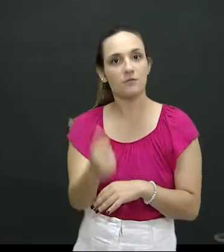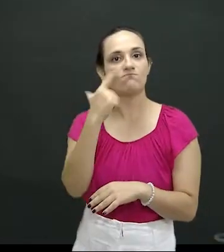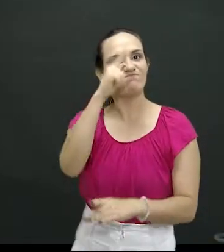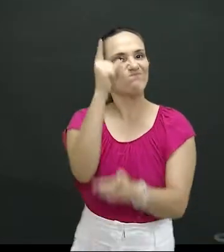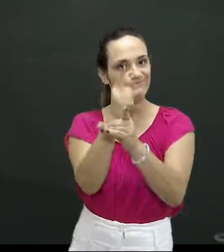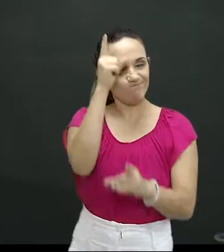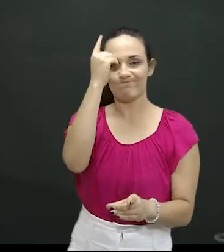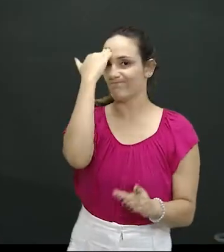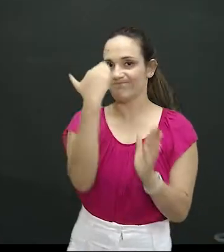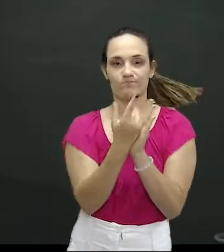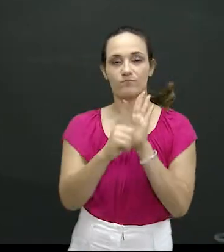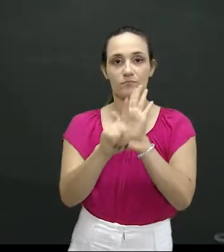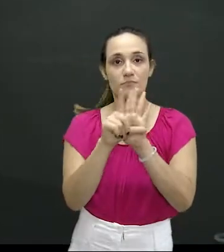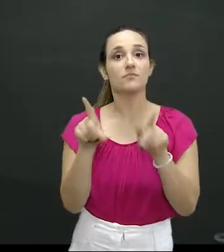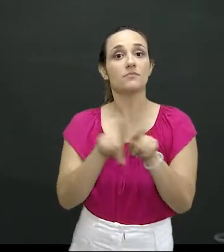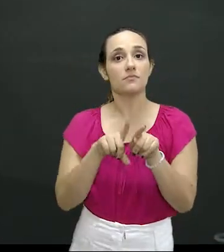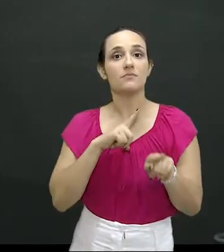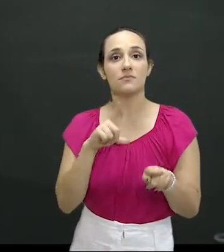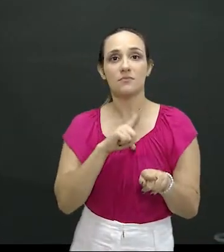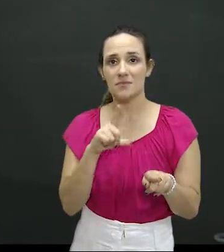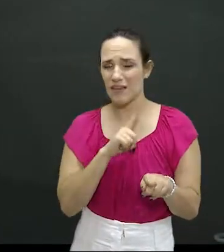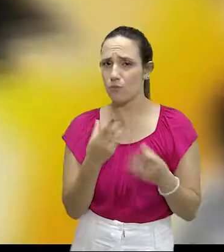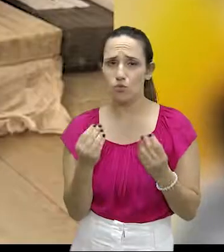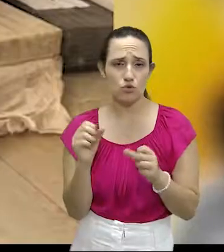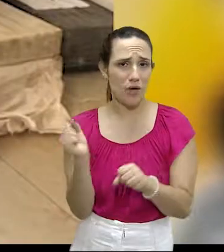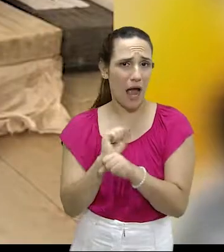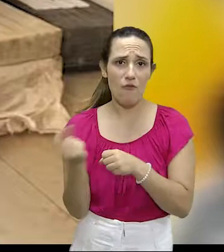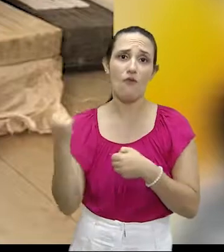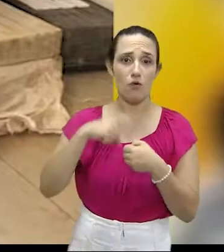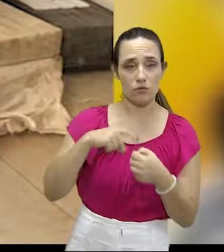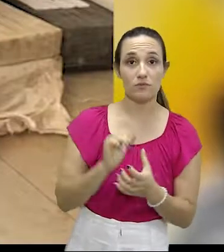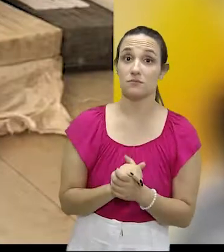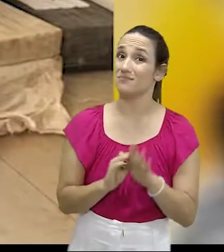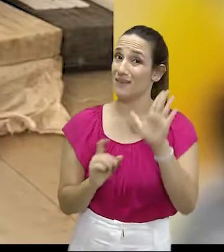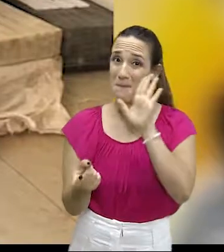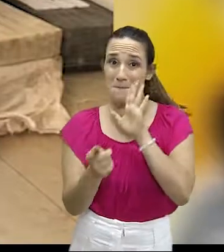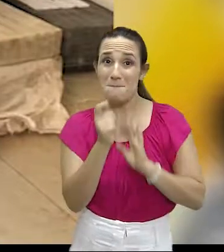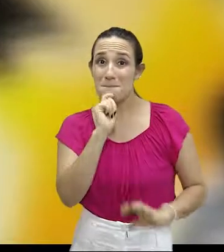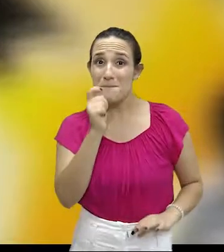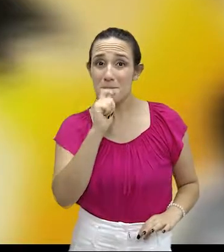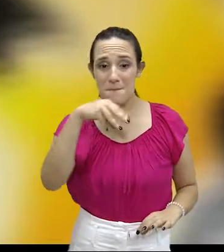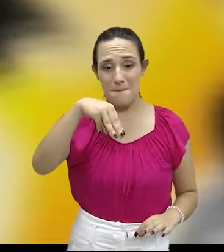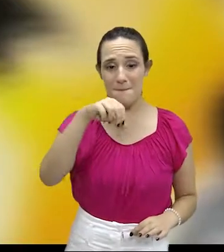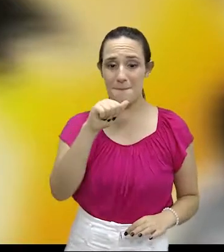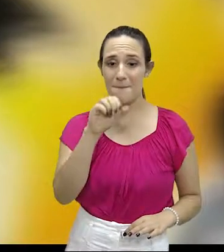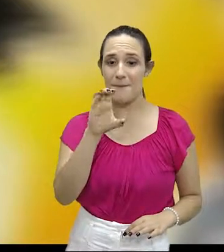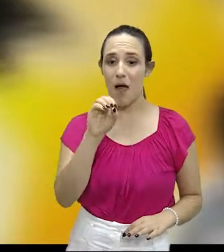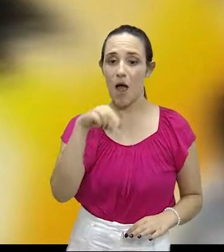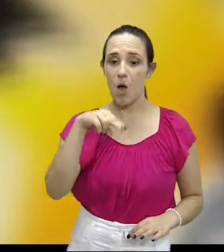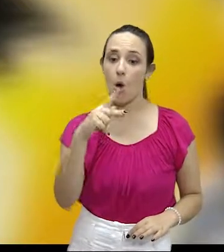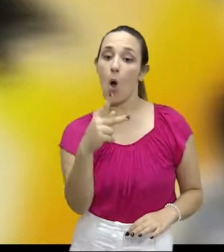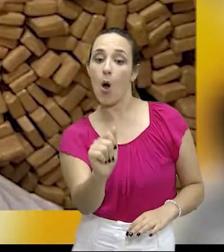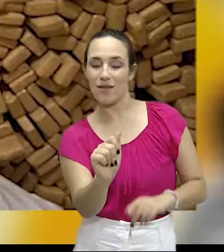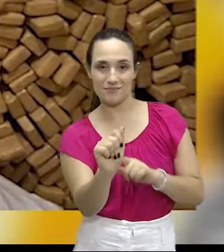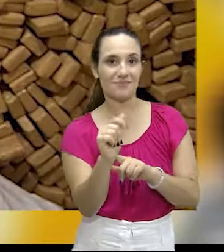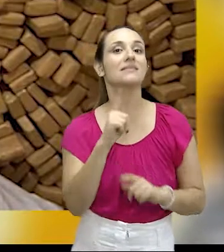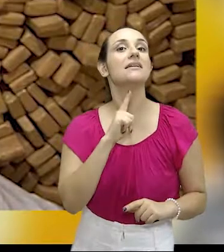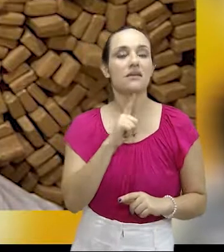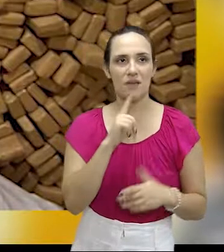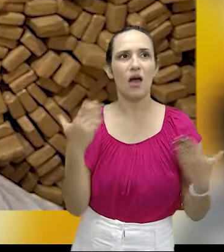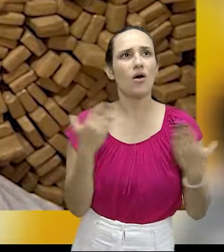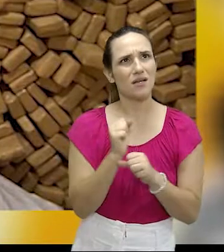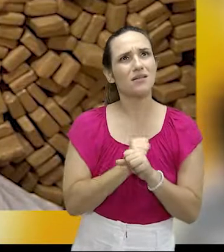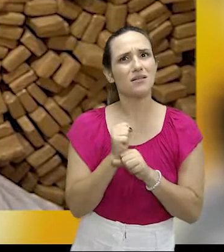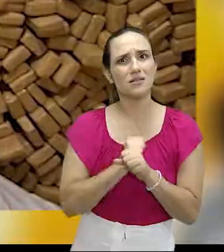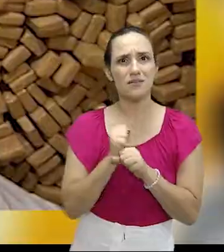vários automóveis recuperados. Cumprimos vários mandatos de busca e apreensão. A maconha, que tem os subprodutos dela. Nós pegamos esse ano, fizemos uma